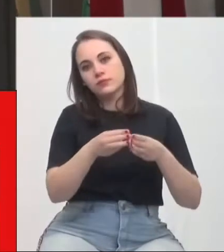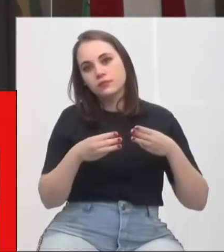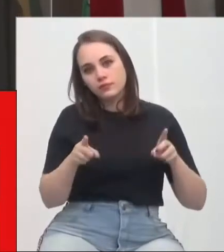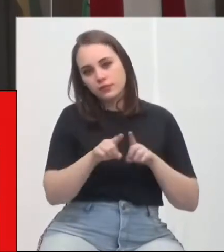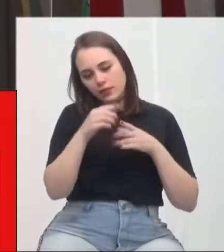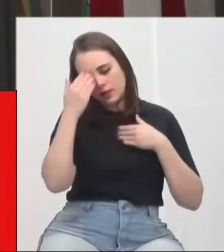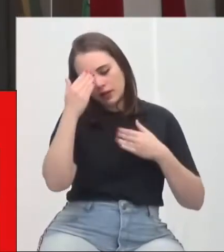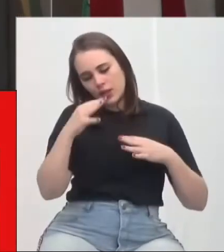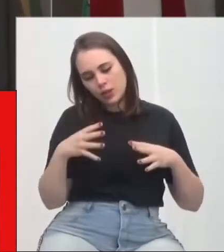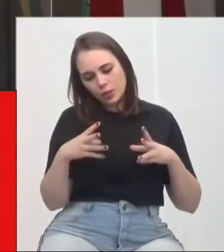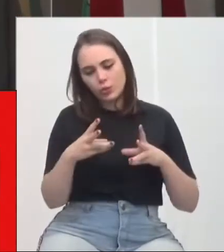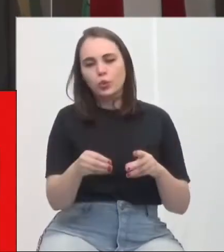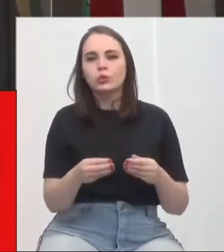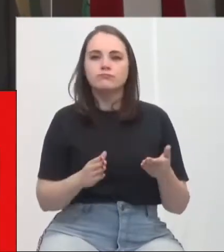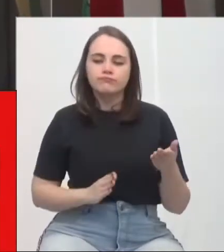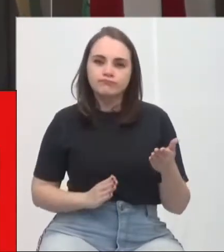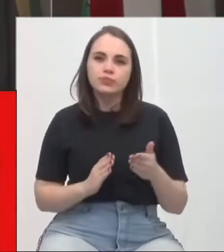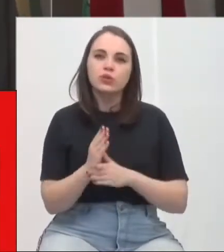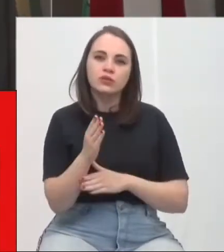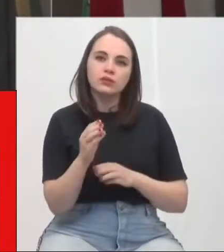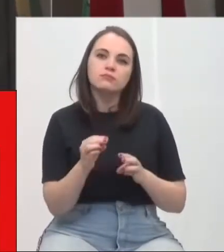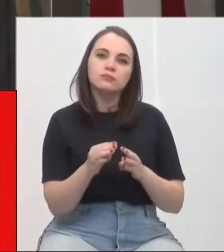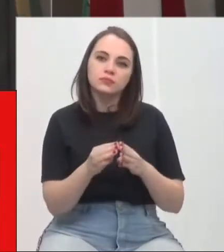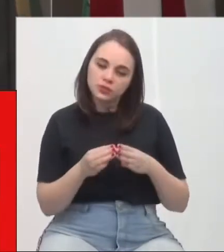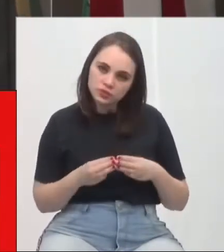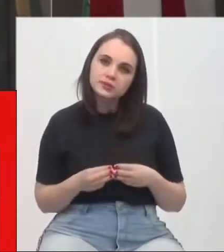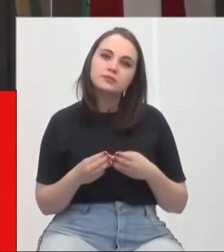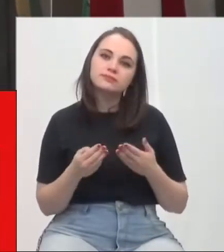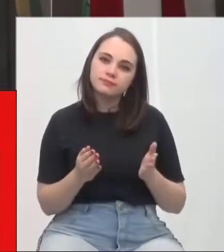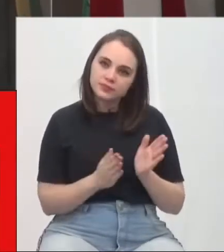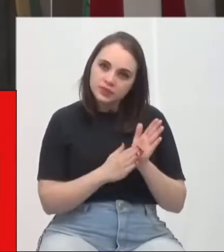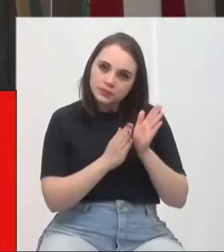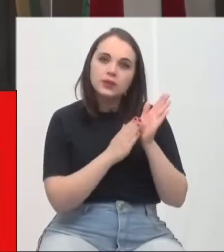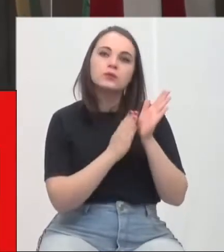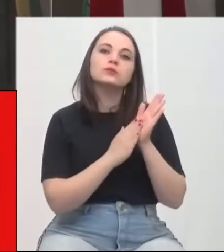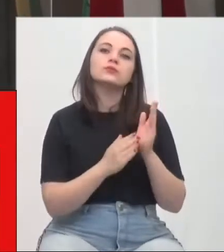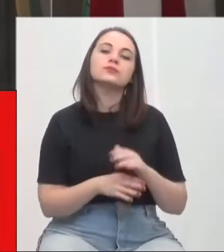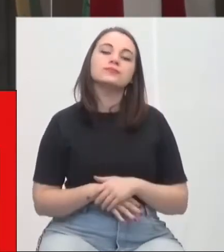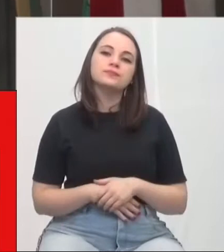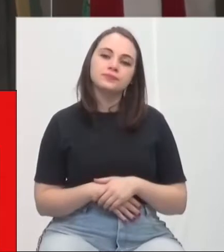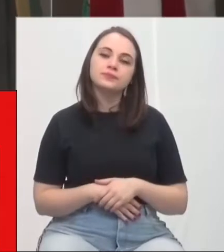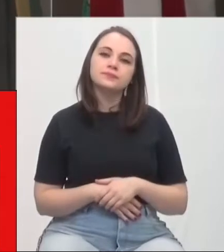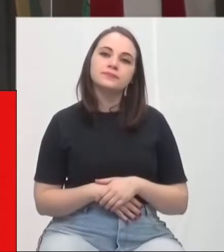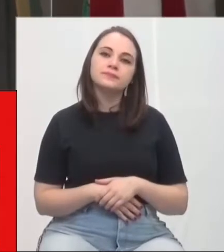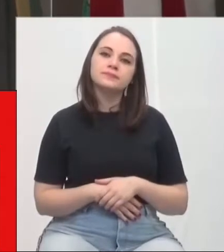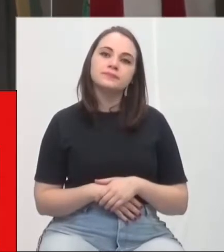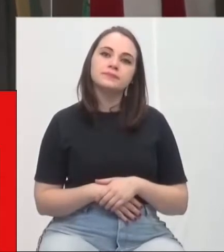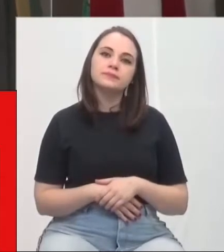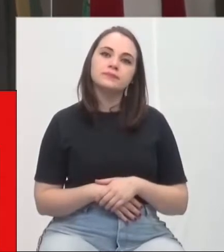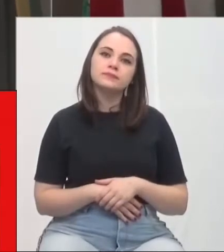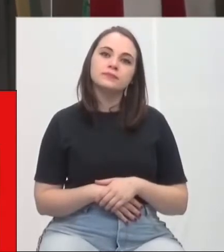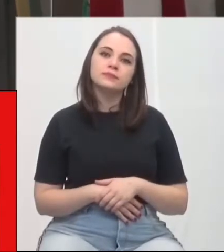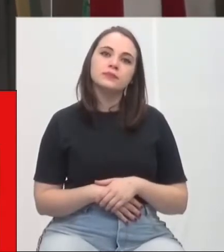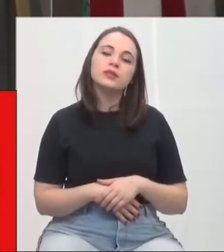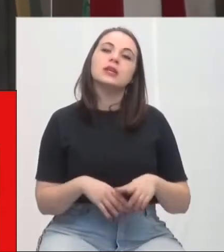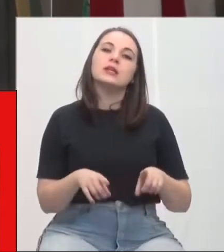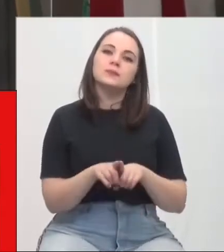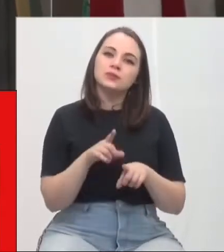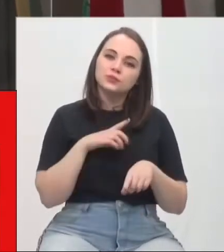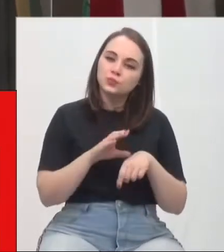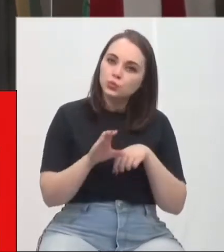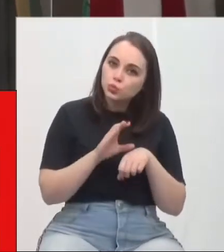todos que aprovaram a moção e com algumas agendas. Ainda tinha um curso nesse dia,